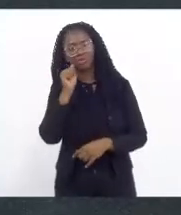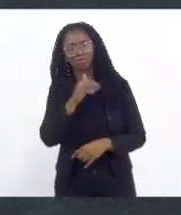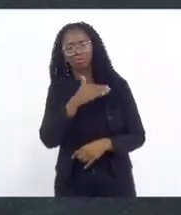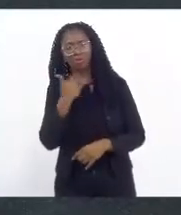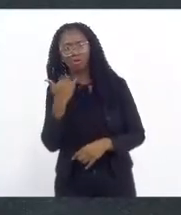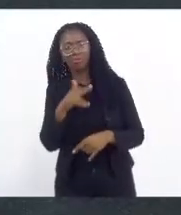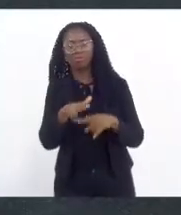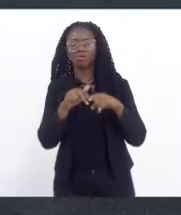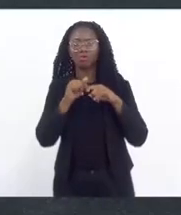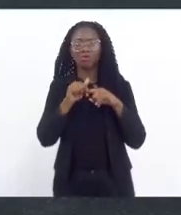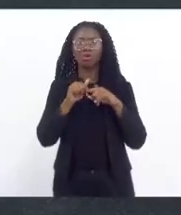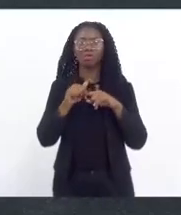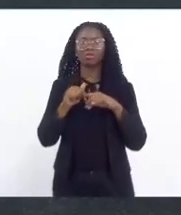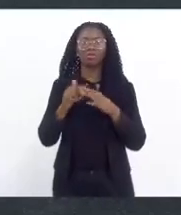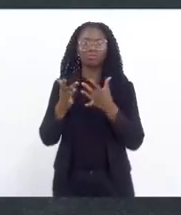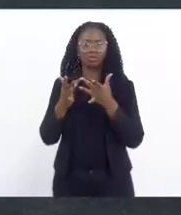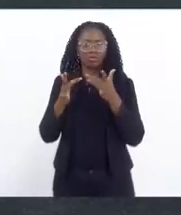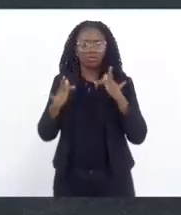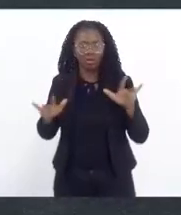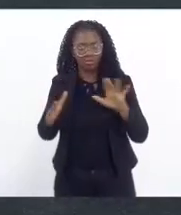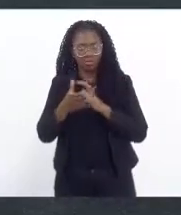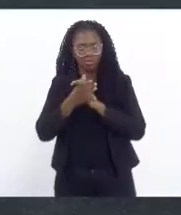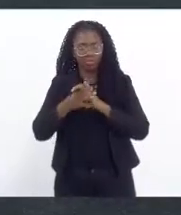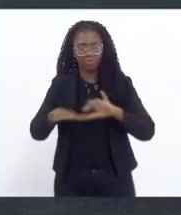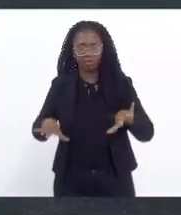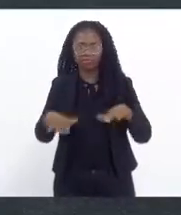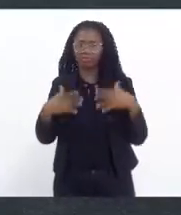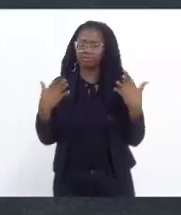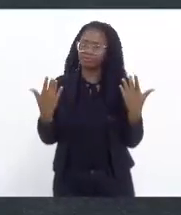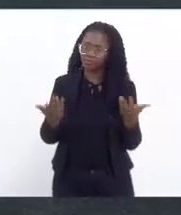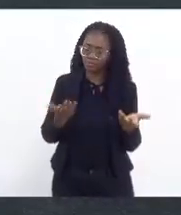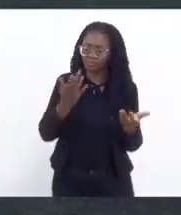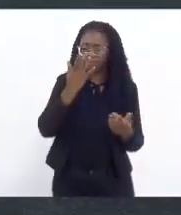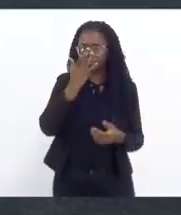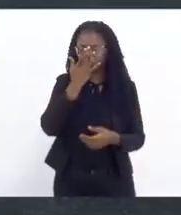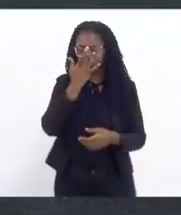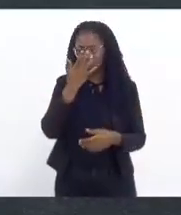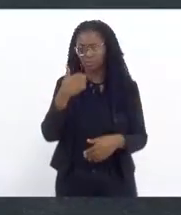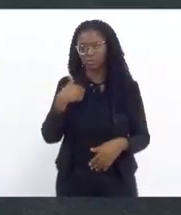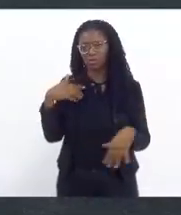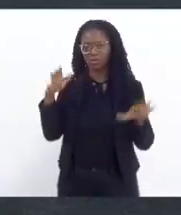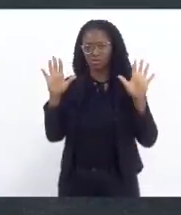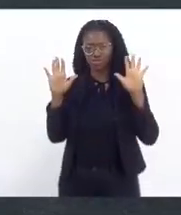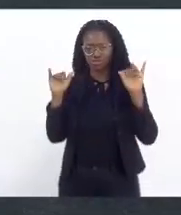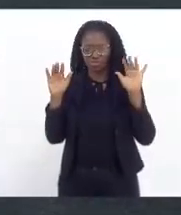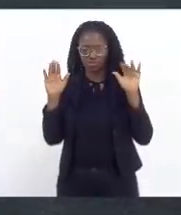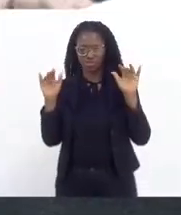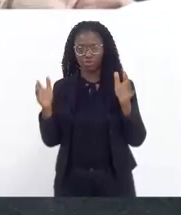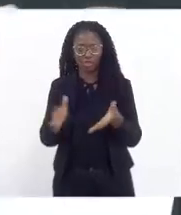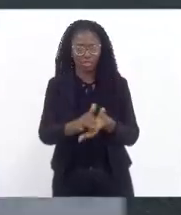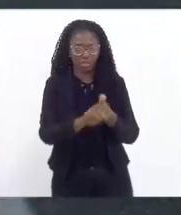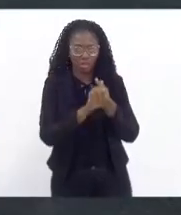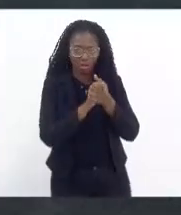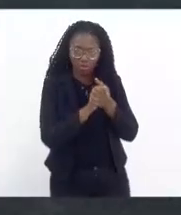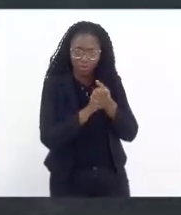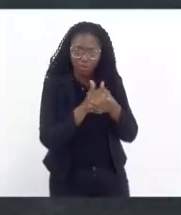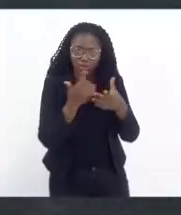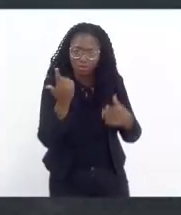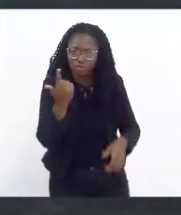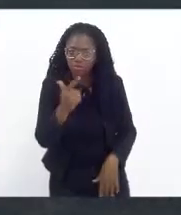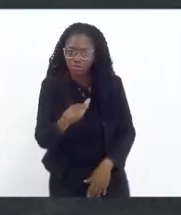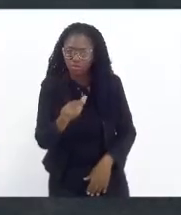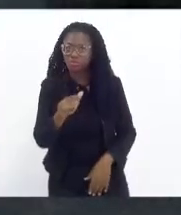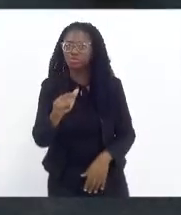razão de término do relacionamento. então eu quero me despedir aqui, saudando mais uma vez a